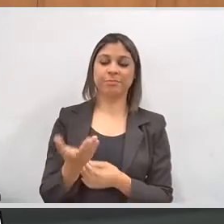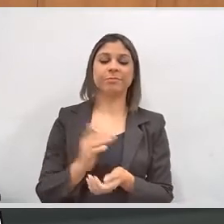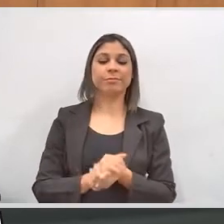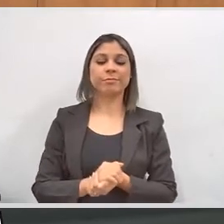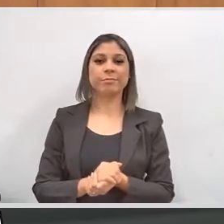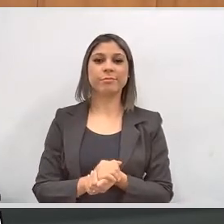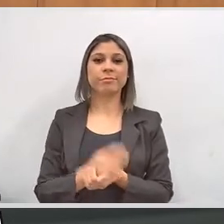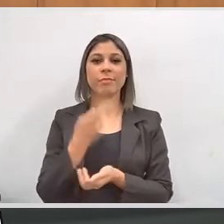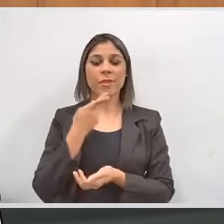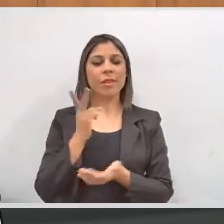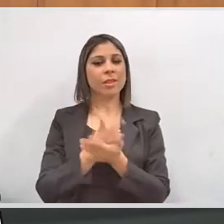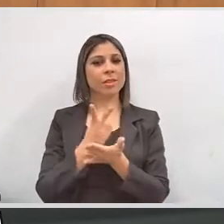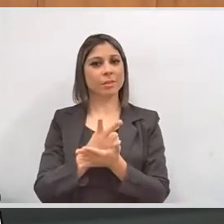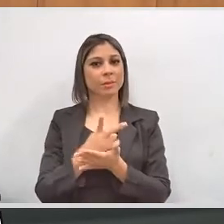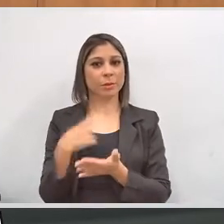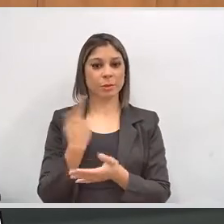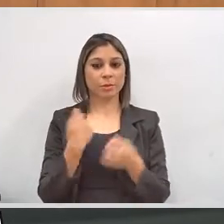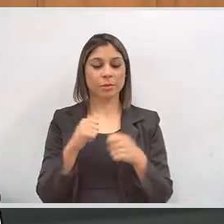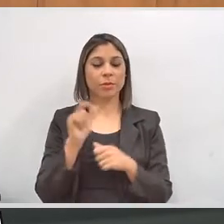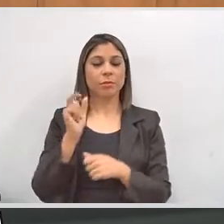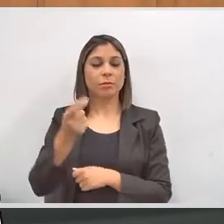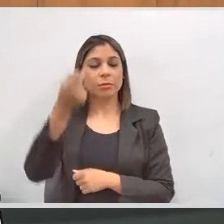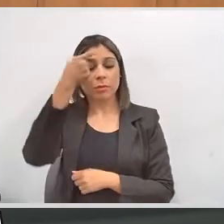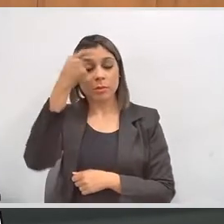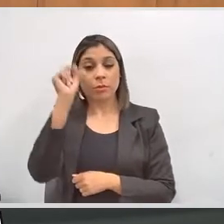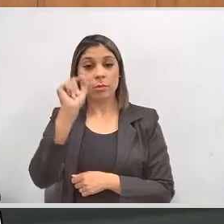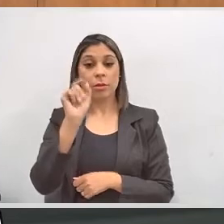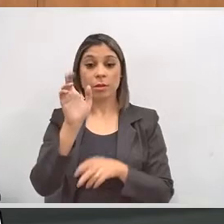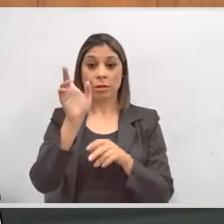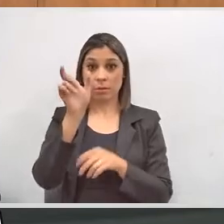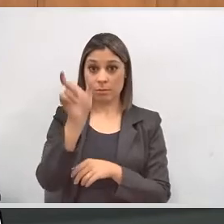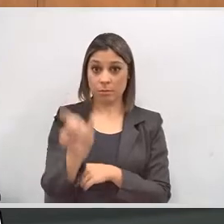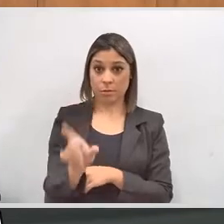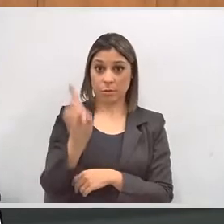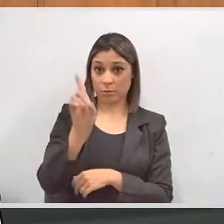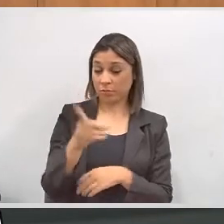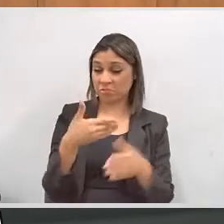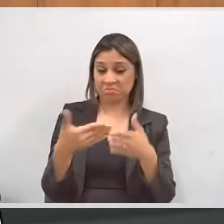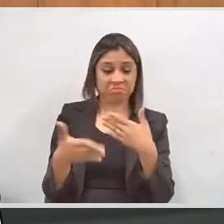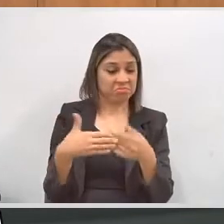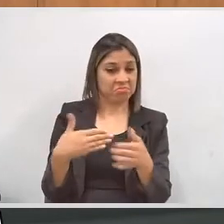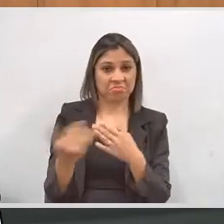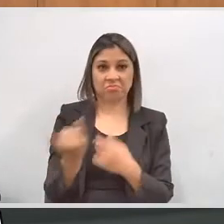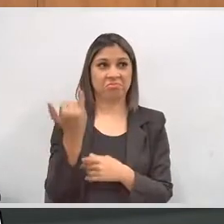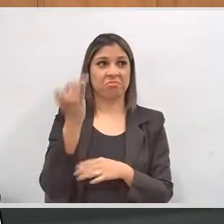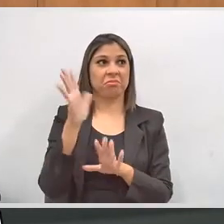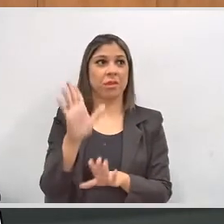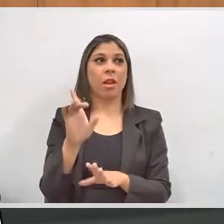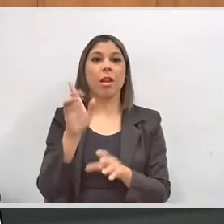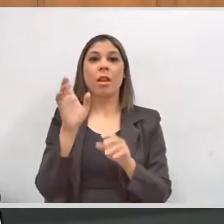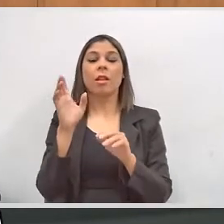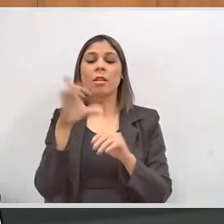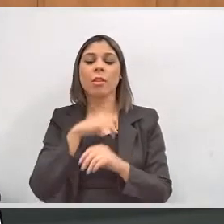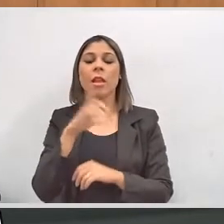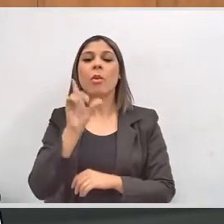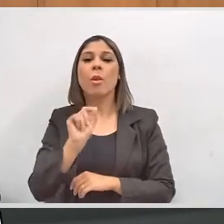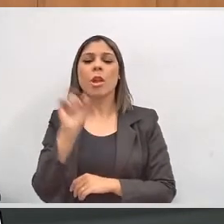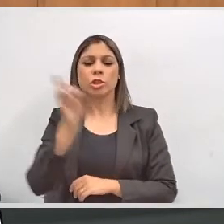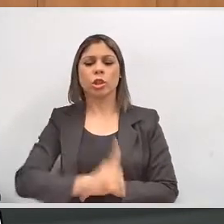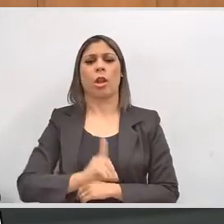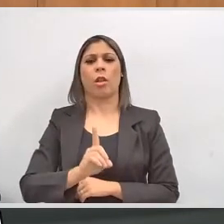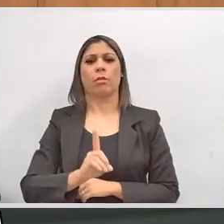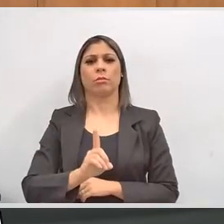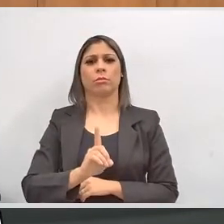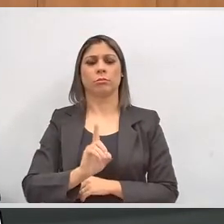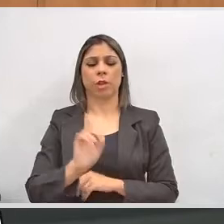Eu sempre digo que nós temos que primeiramente pôr na cabeça de cada um que a pessoa com deficiência, qual seja ela, é um cidadão de direitos,